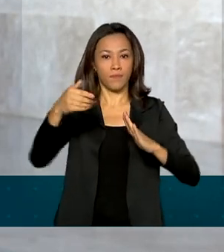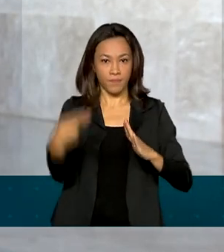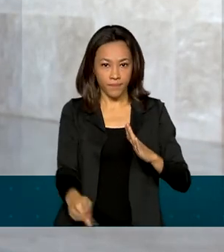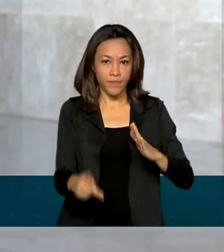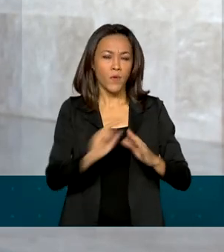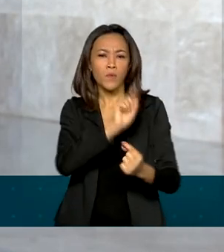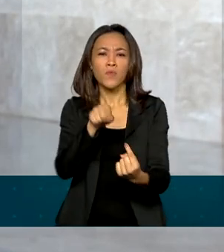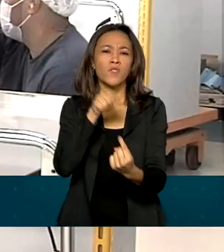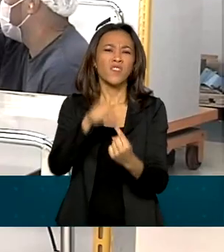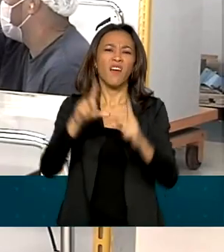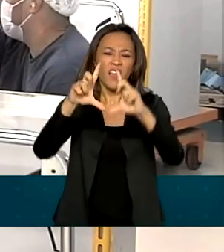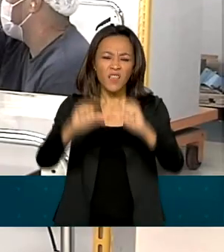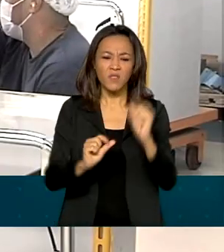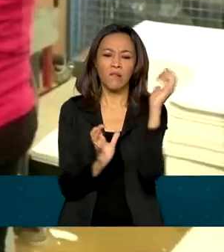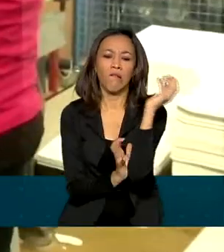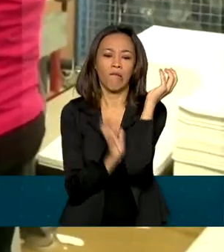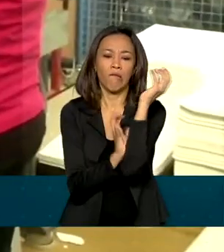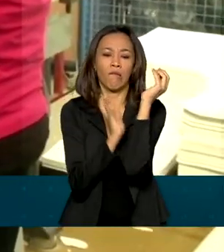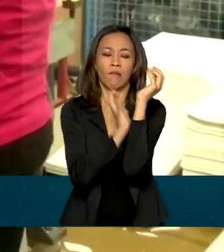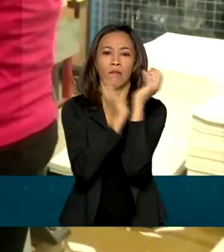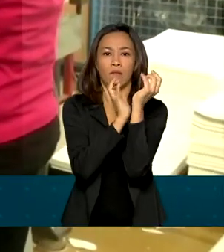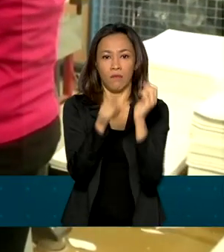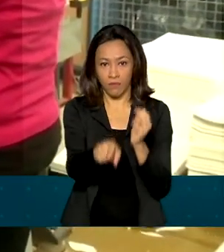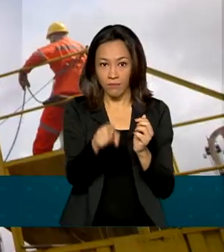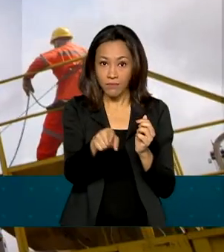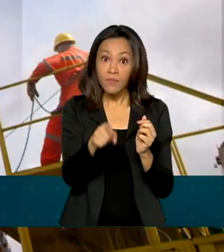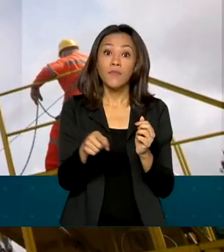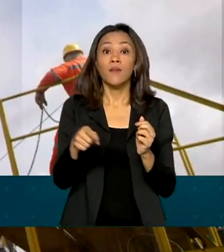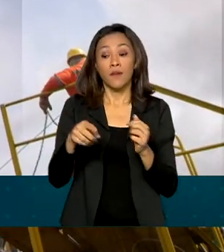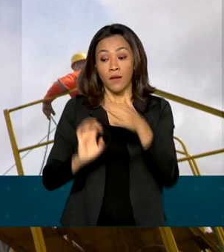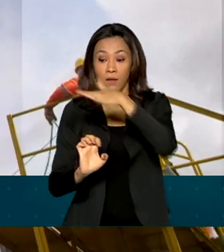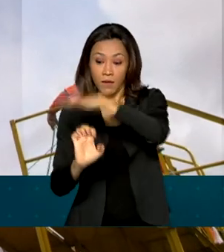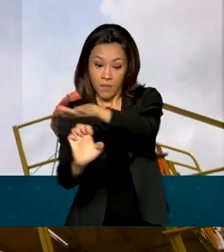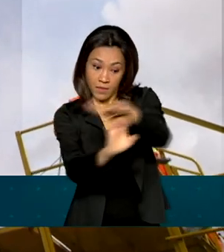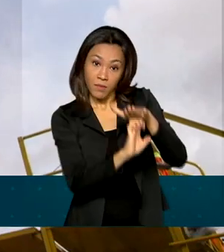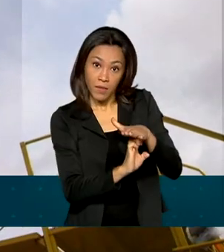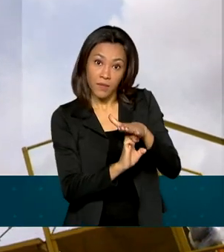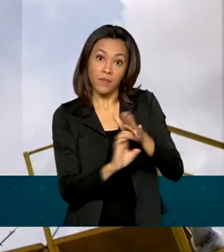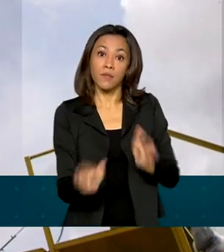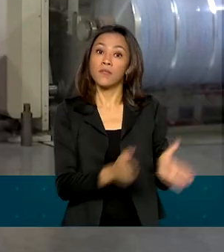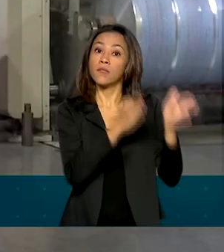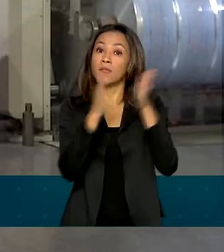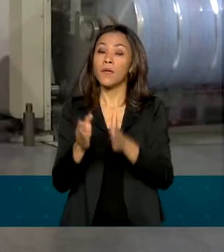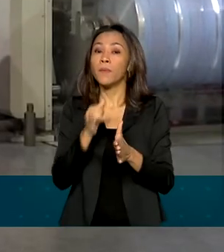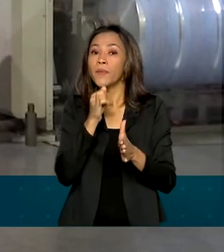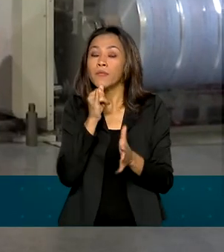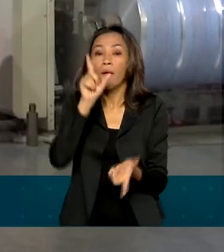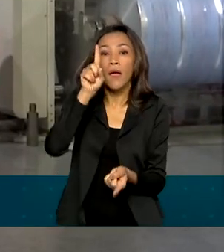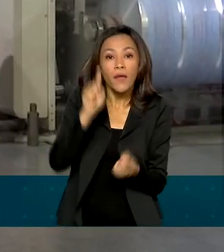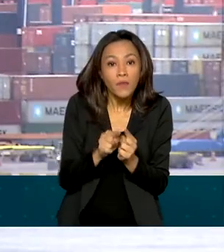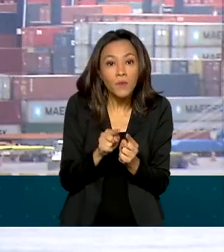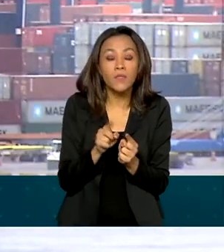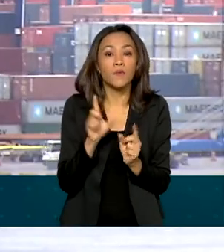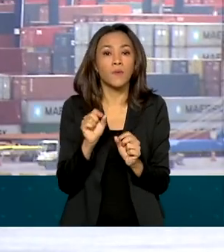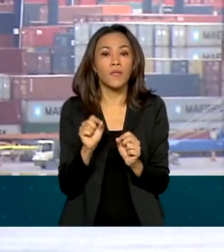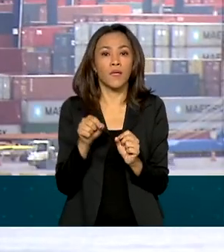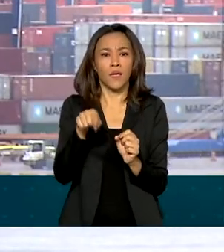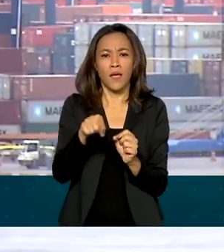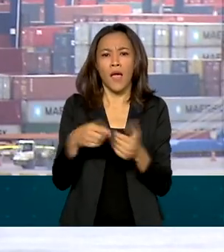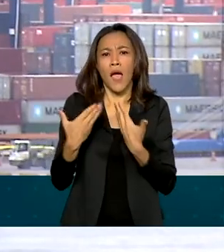medida é reduzir burocracias em processos empresariais. Ela vai simplificar, por exemplo, a abertura de